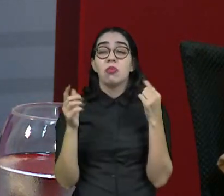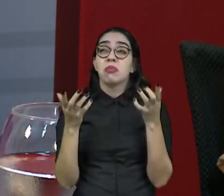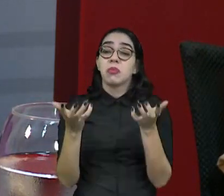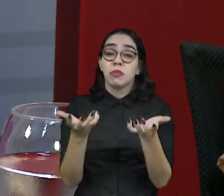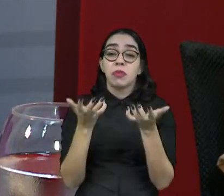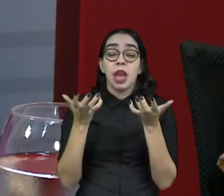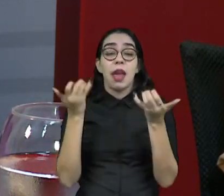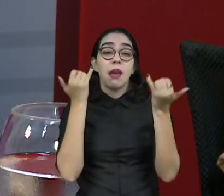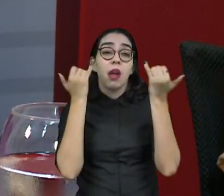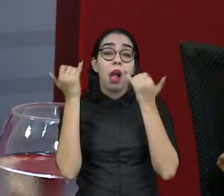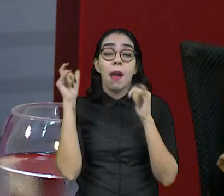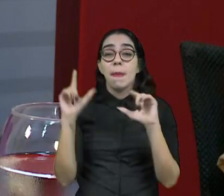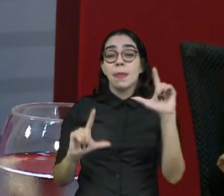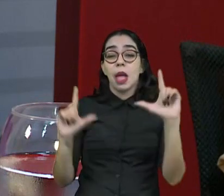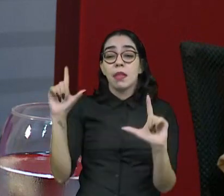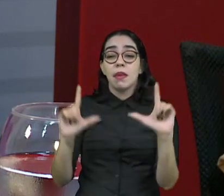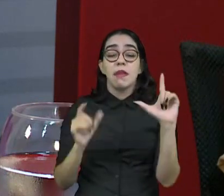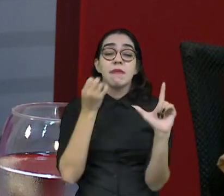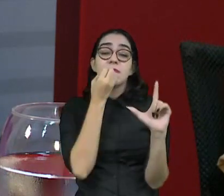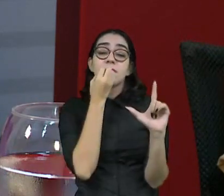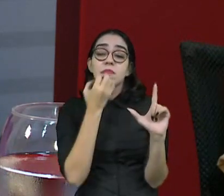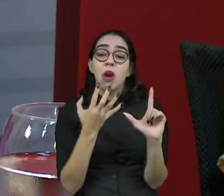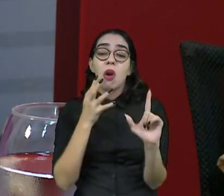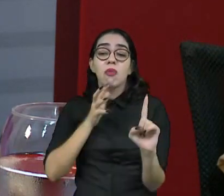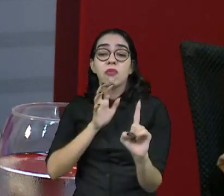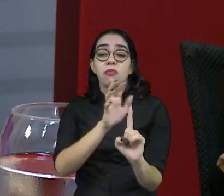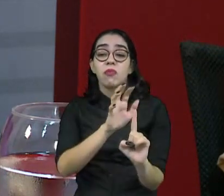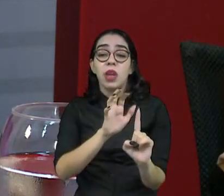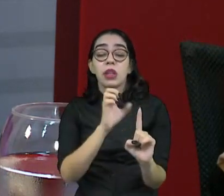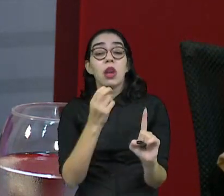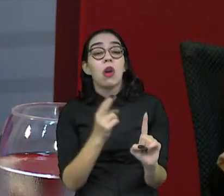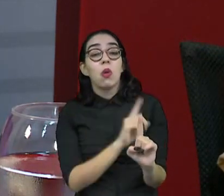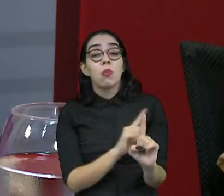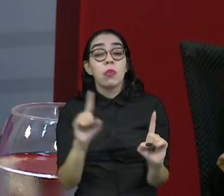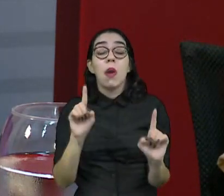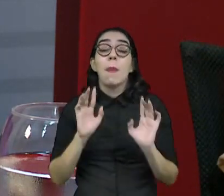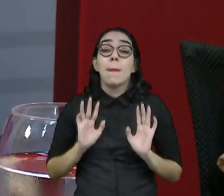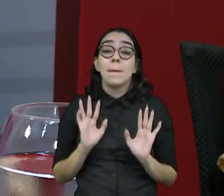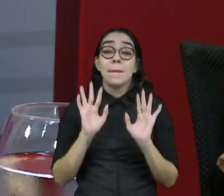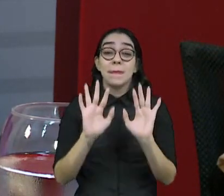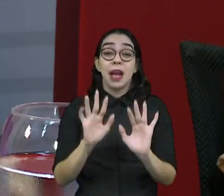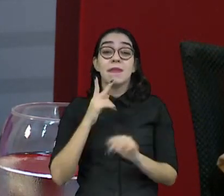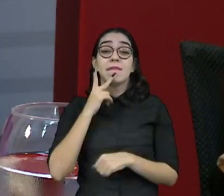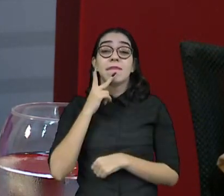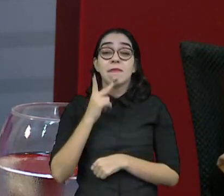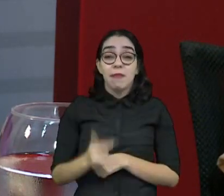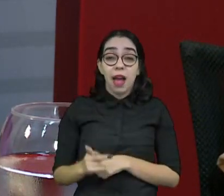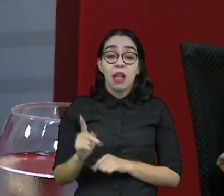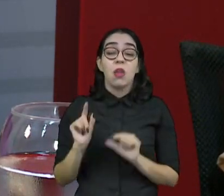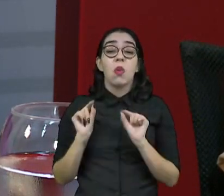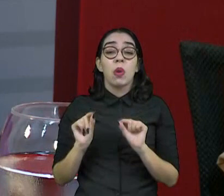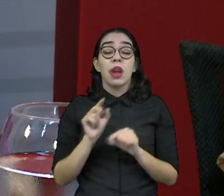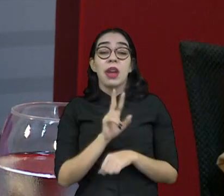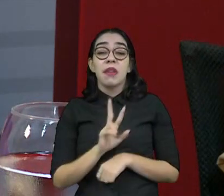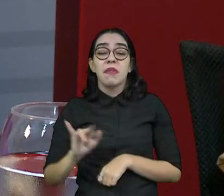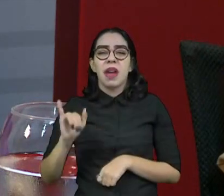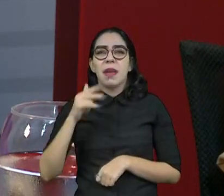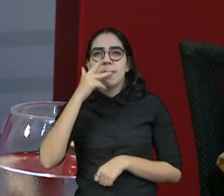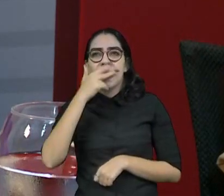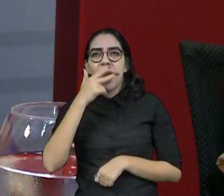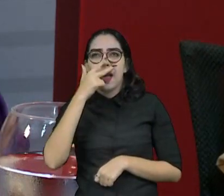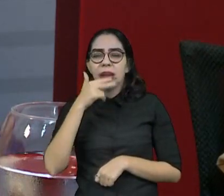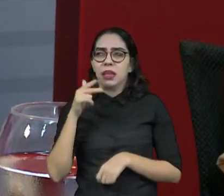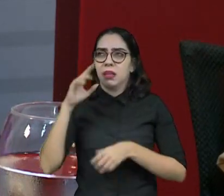eleitoral está surtindo aquele efeito, se não está, né? Mas, quando vai para o público, vai muito recortado.